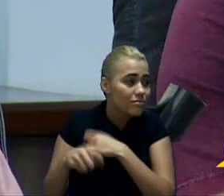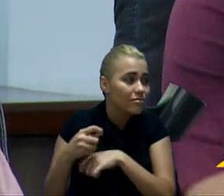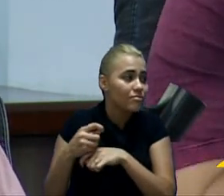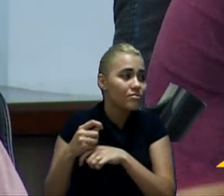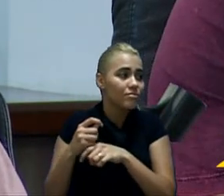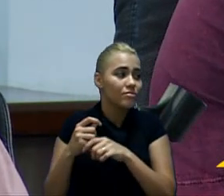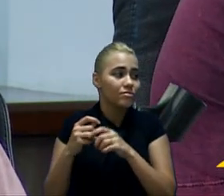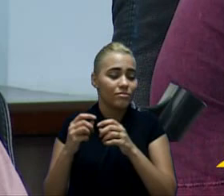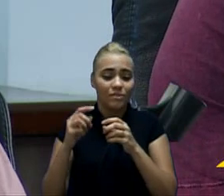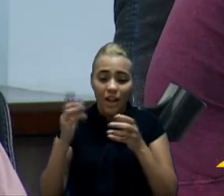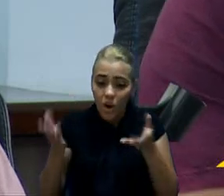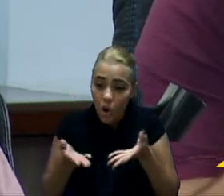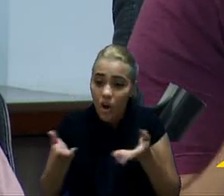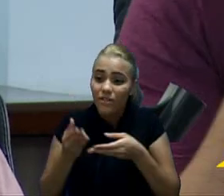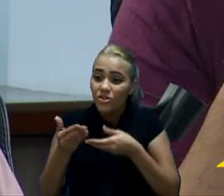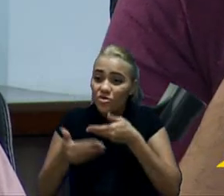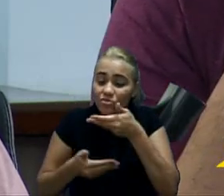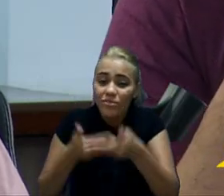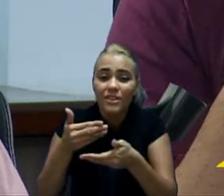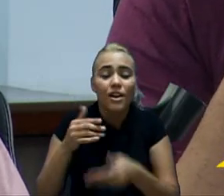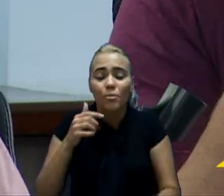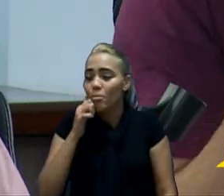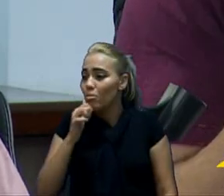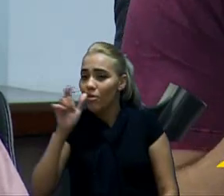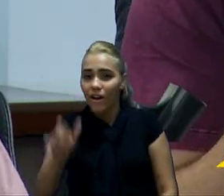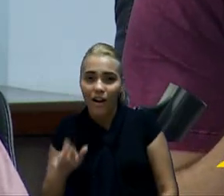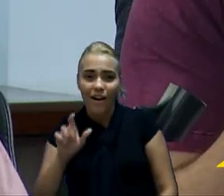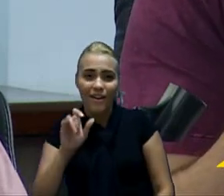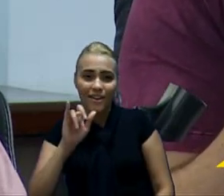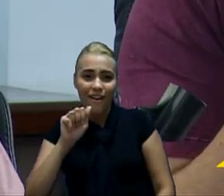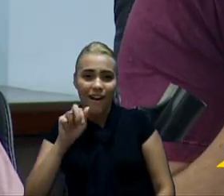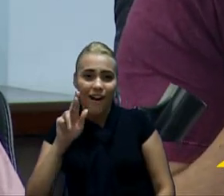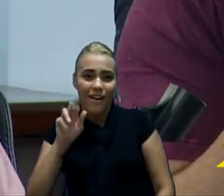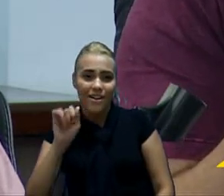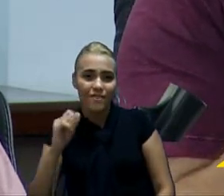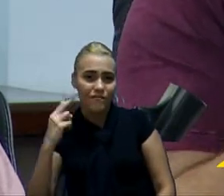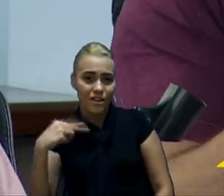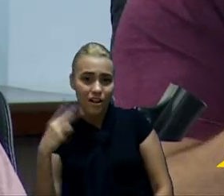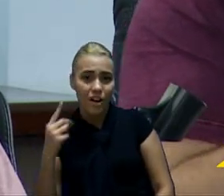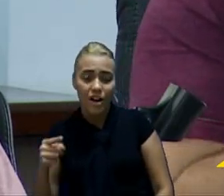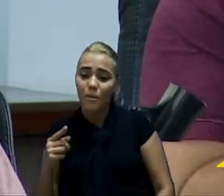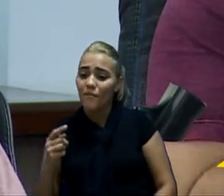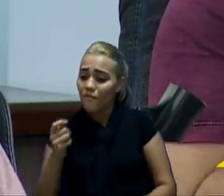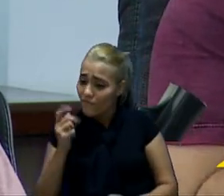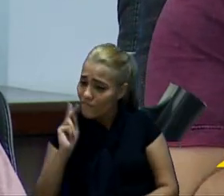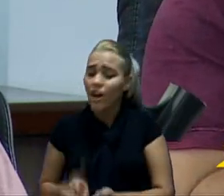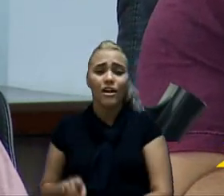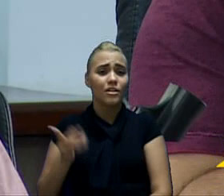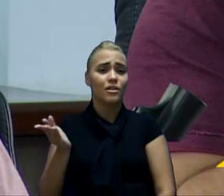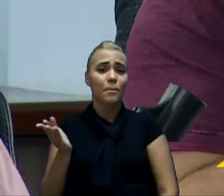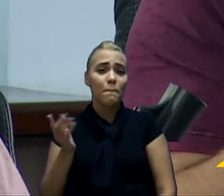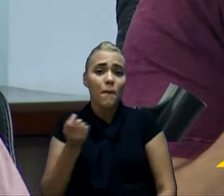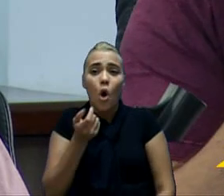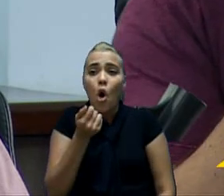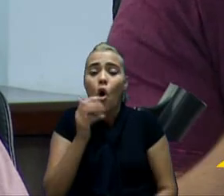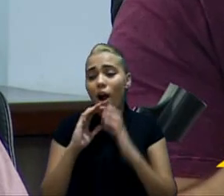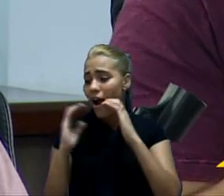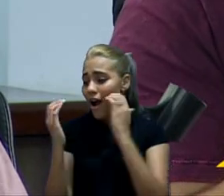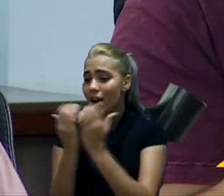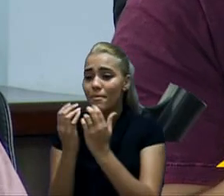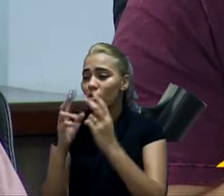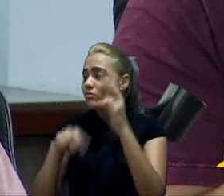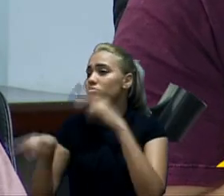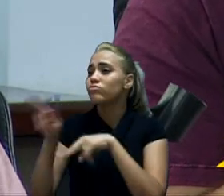está nascendo. A vereadora Iara falou uma coisa aqui que é verdade, pouquíssimas câmaras municipais de fato